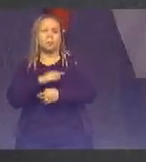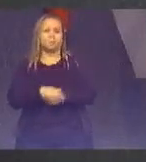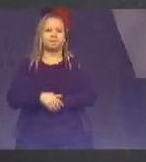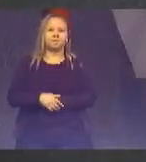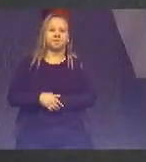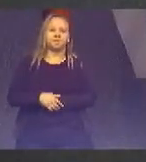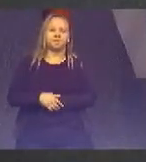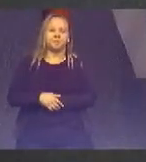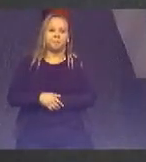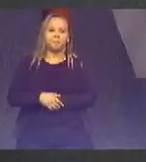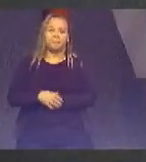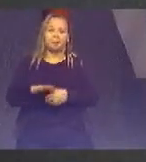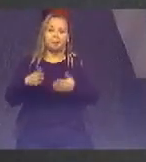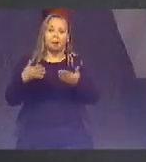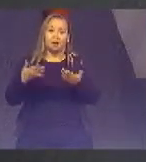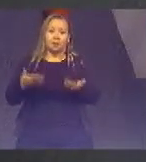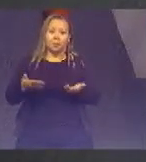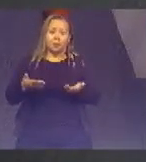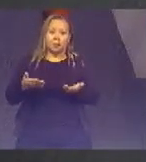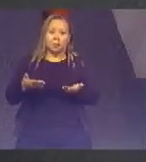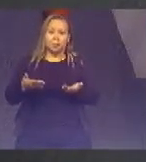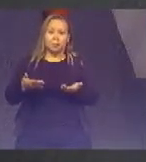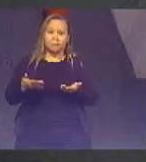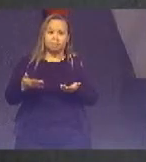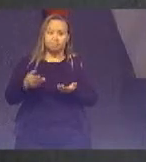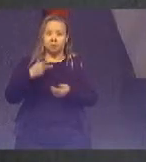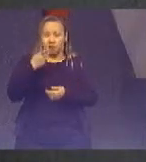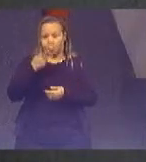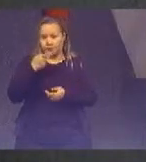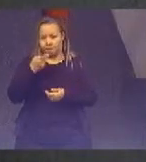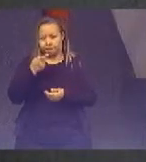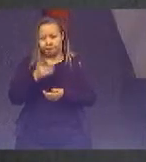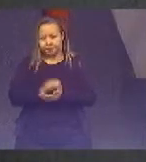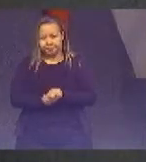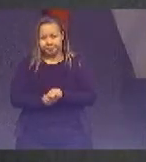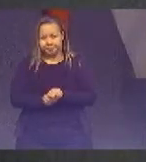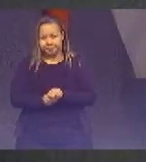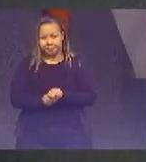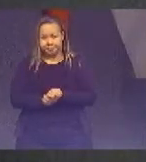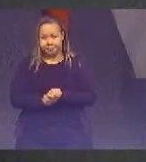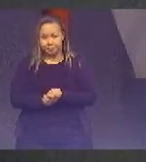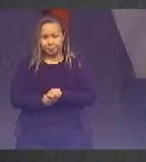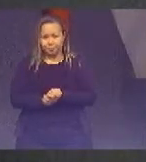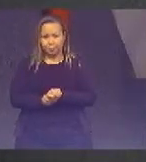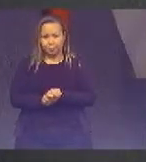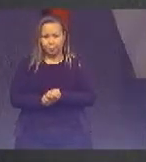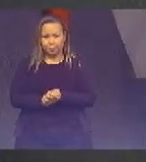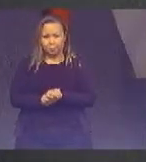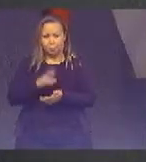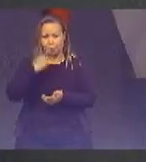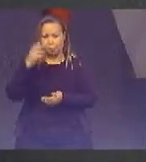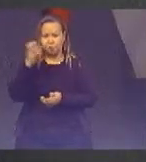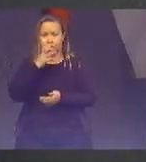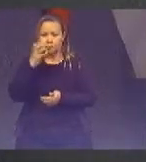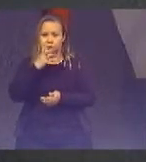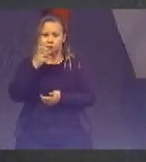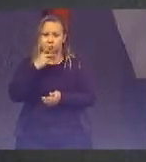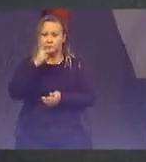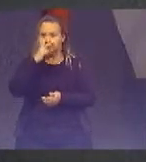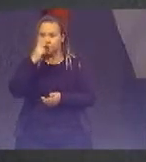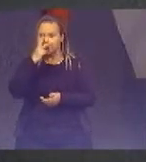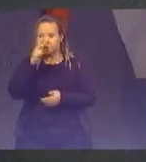E eu trato de uma forma isso não estava eu prometi ser muito breve mas eu acho que